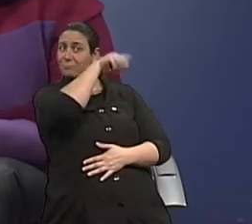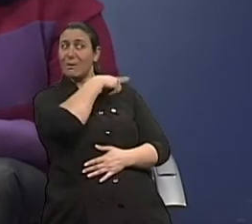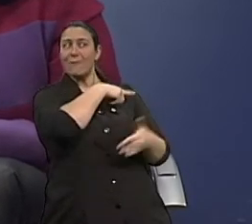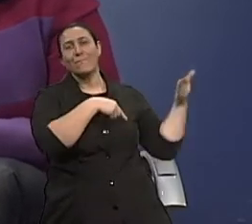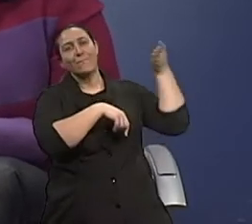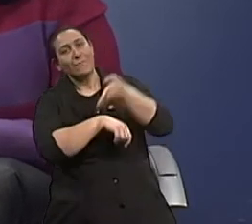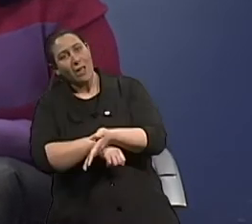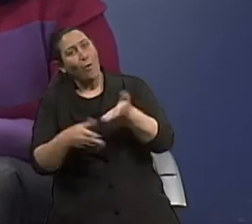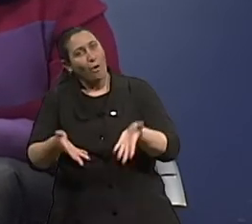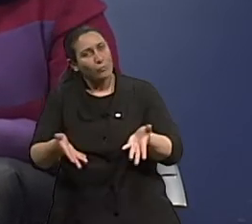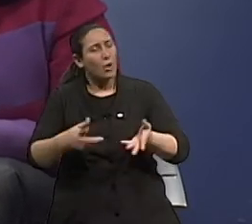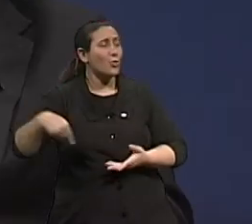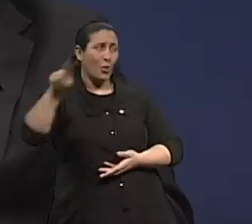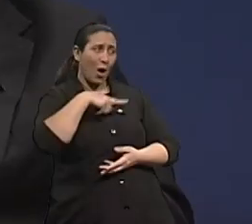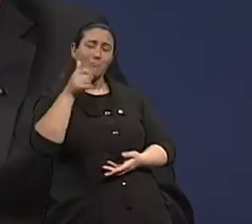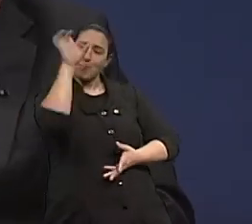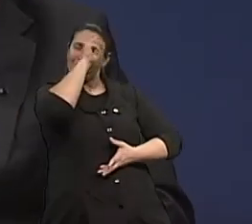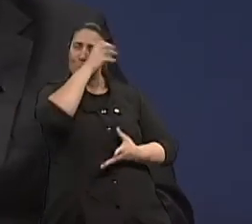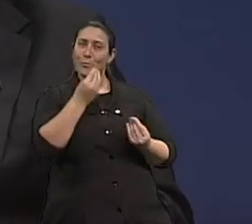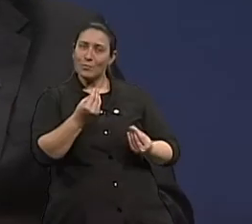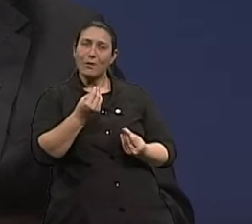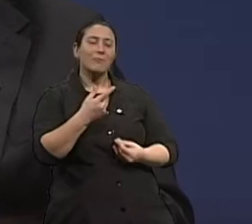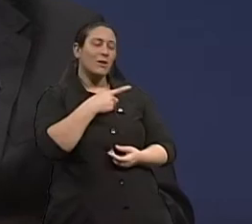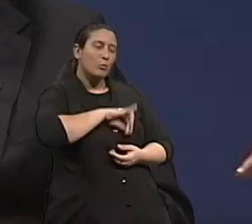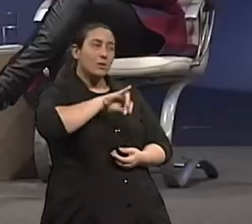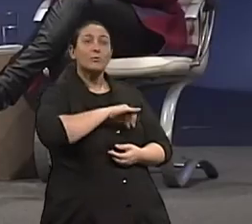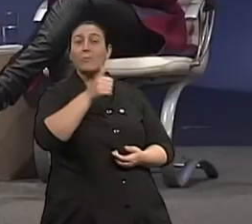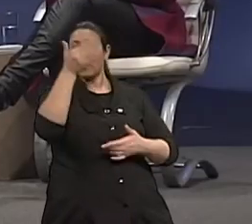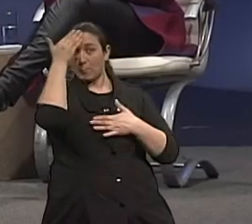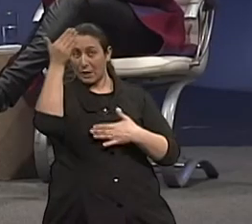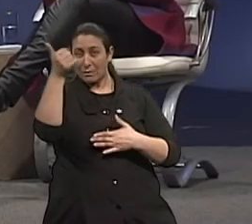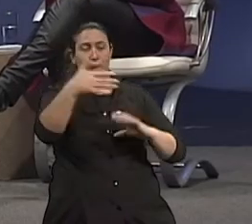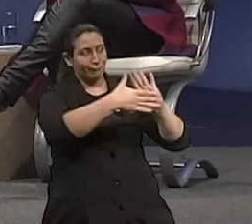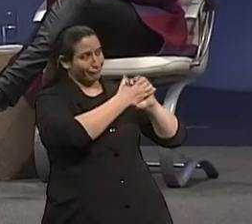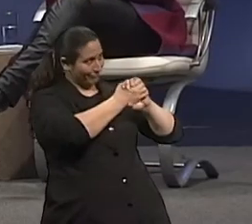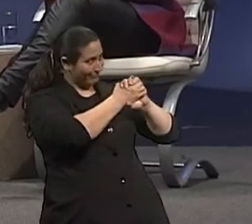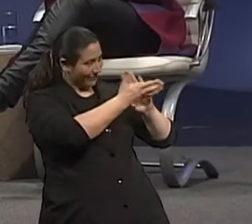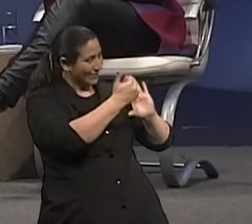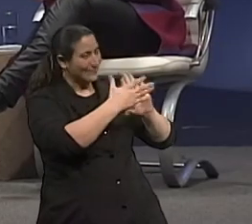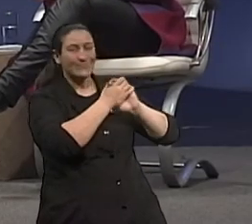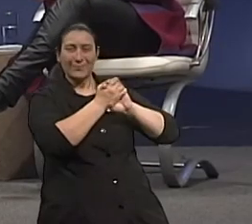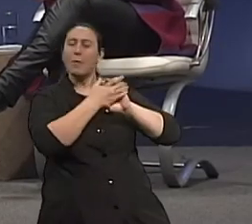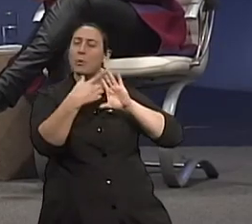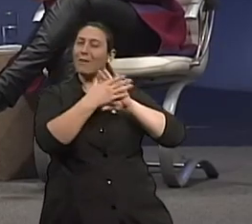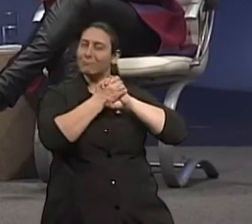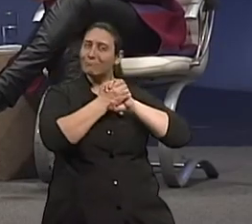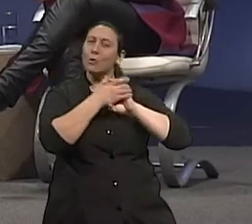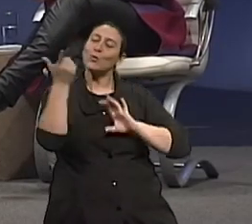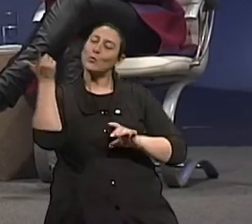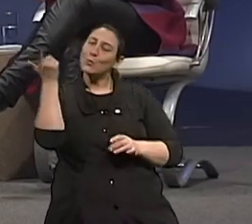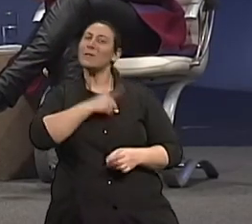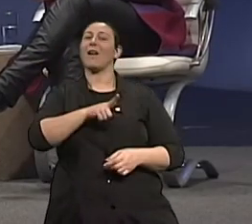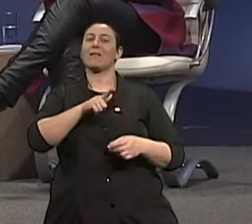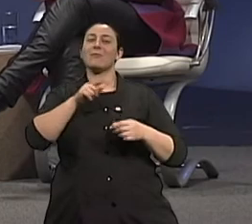aqui conosco. Todos ganhamos, né, doutor? Então isso é fundamental. Muito obrigada, vamos terminar de mãos dadas? Porque assim a gente realmente